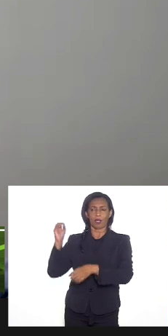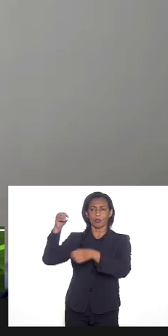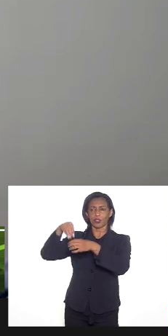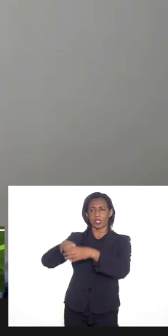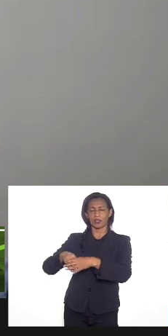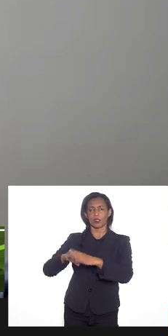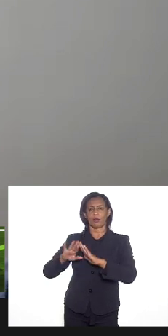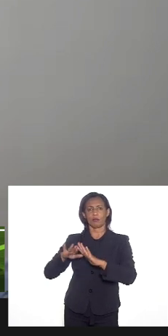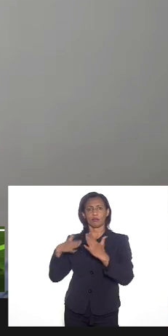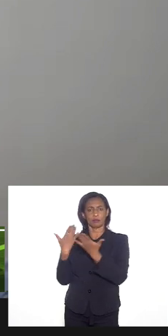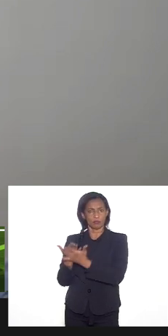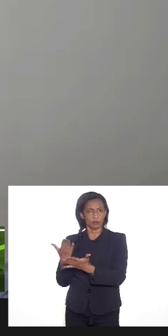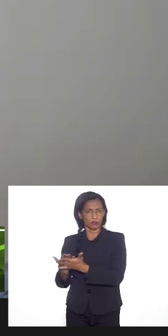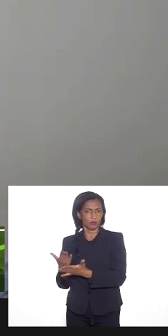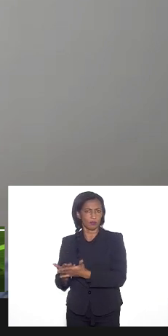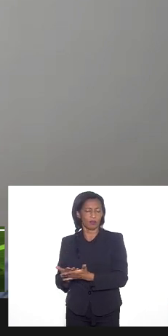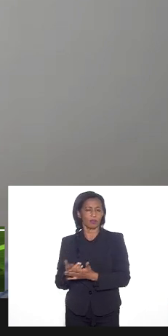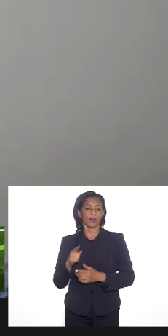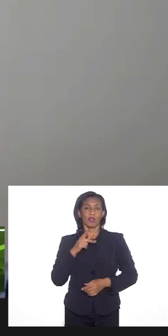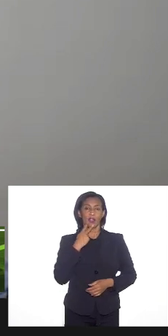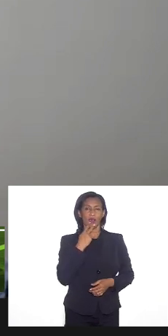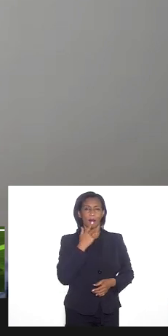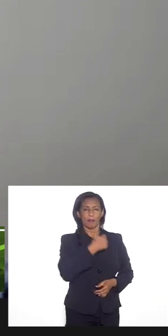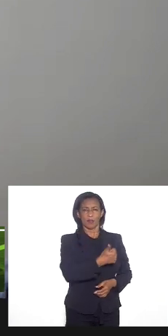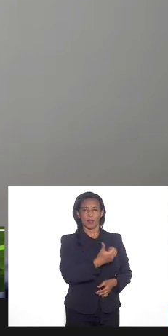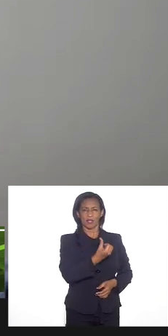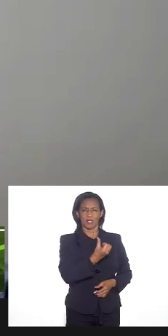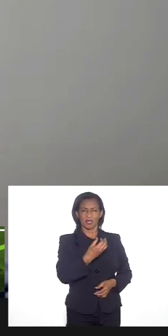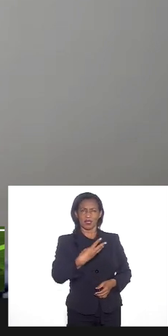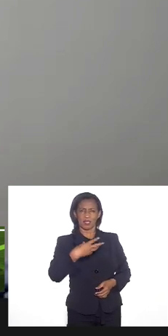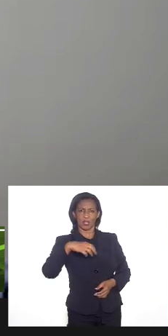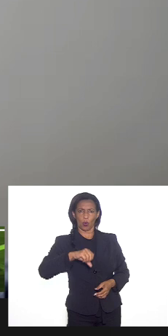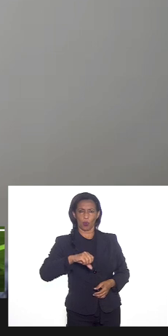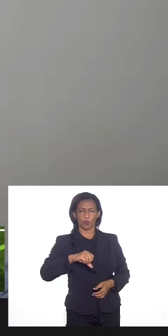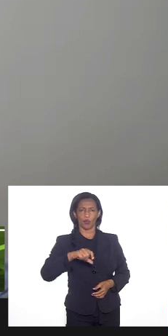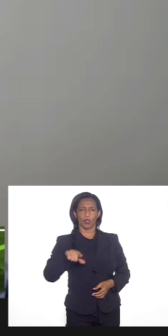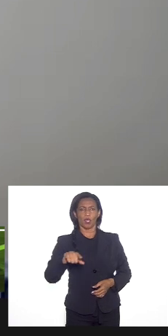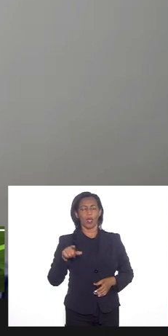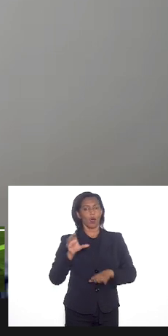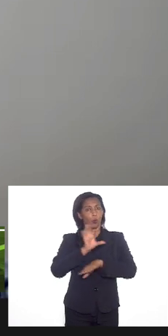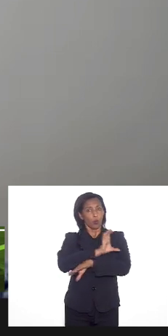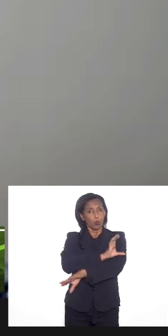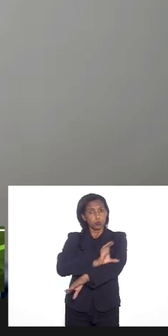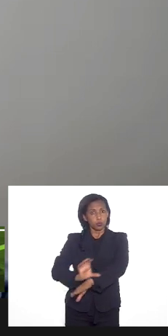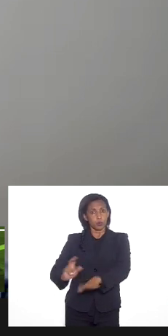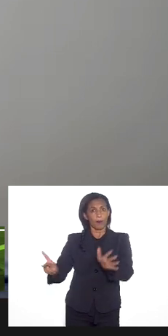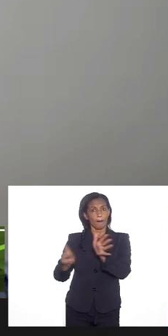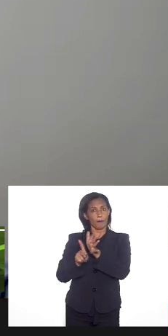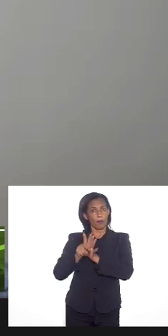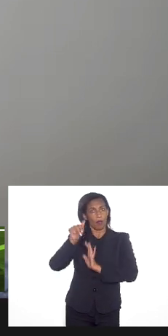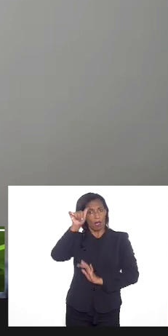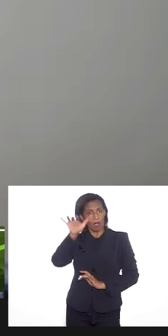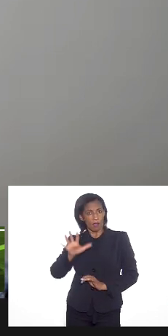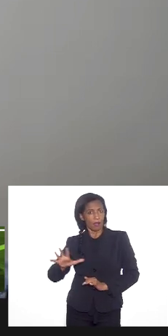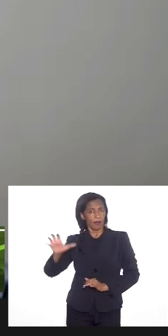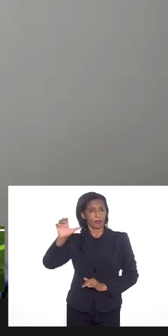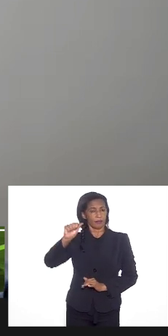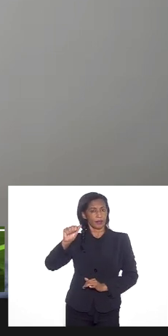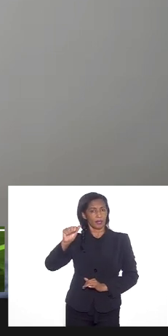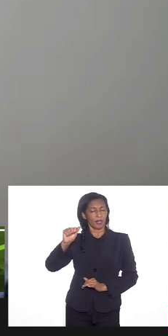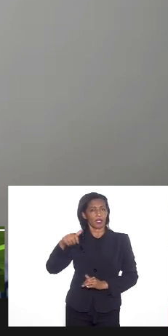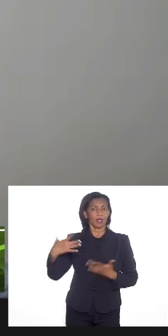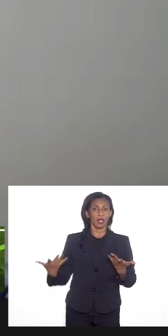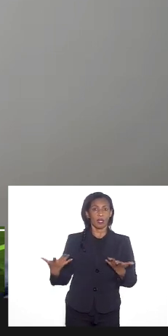Renata mencionou a lei de 1639 a cultura africana a cultura de África a cultura afro-brasileira a cultura afrodescendente